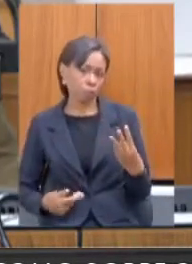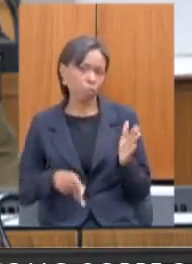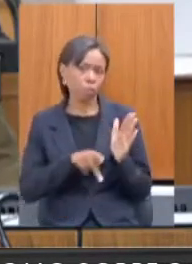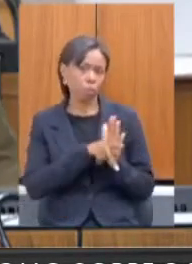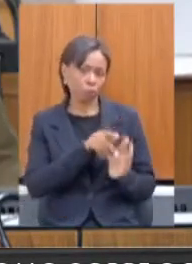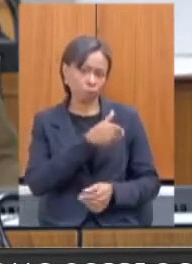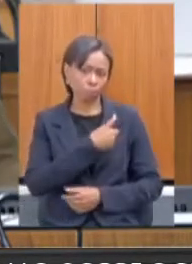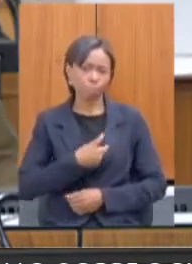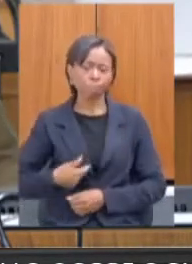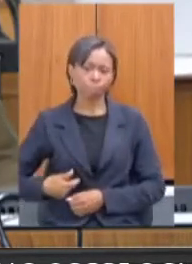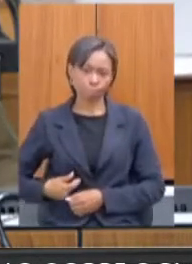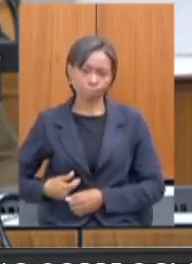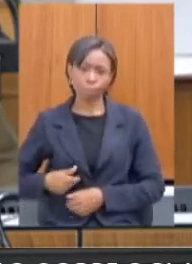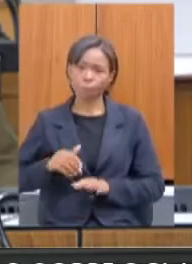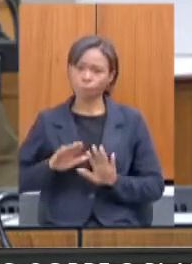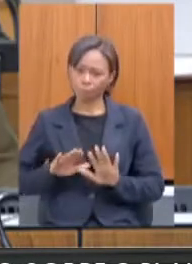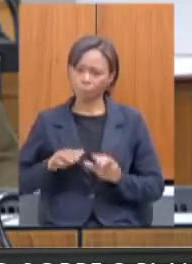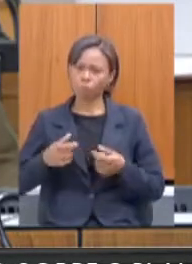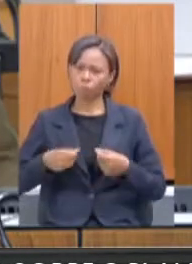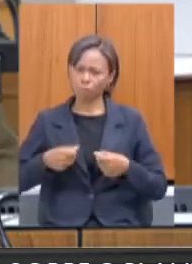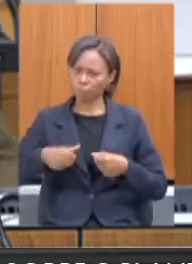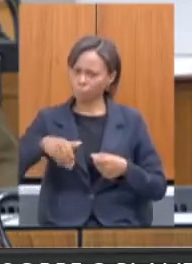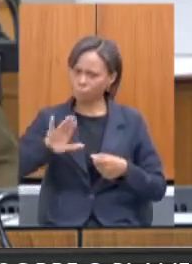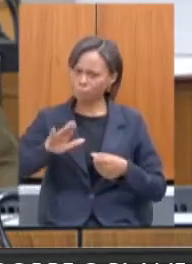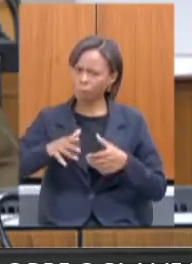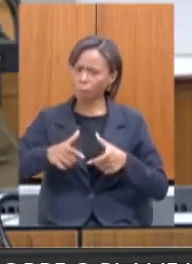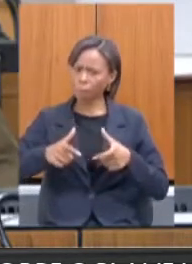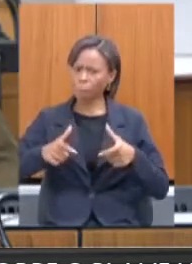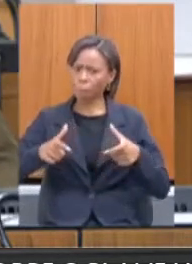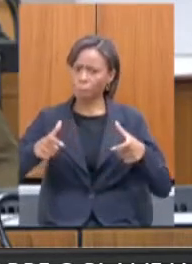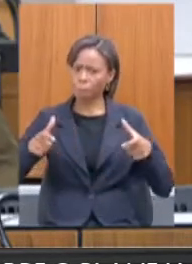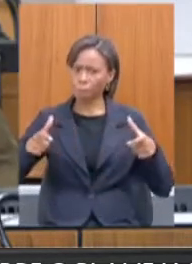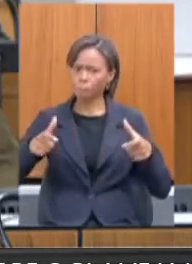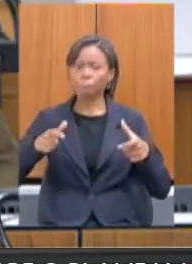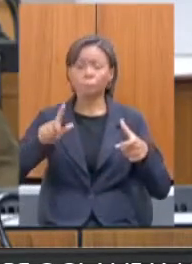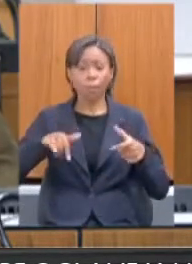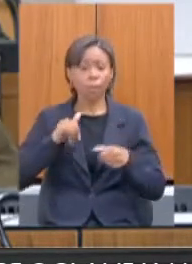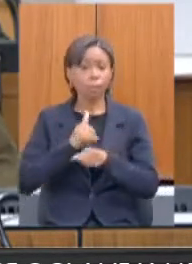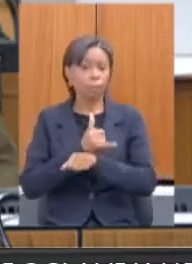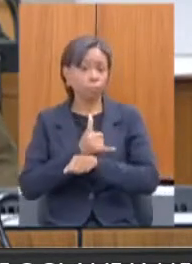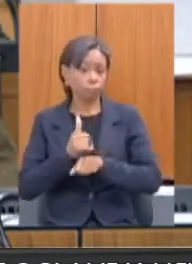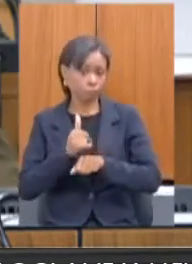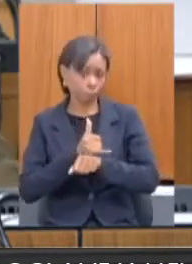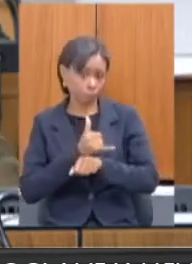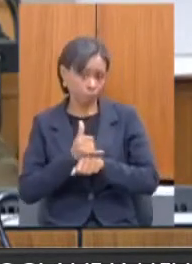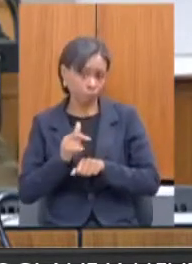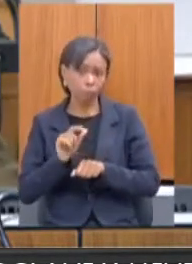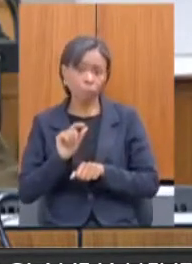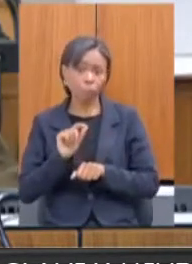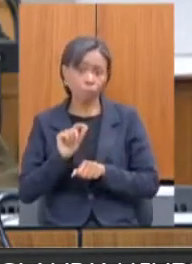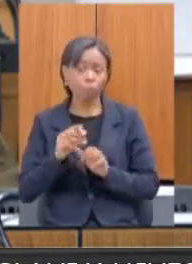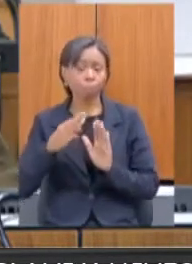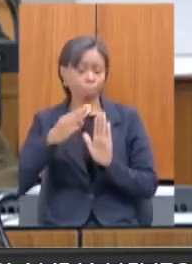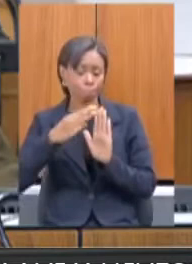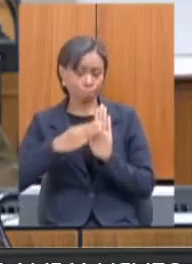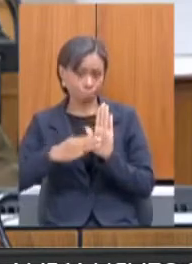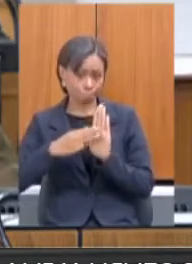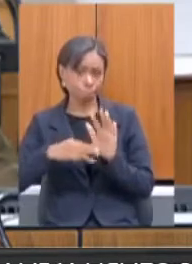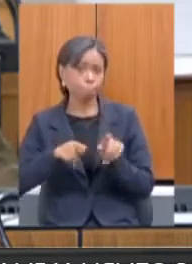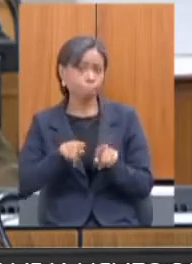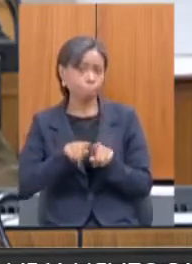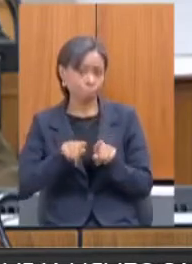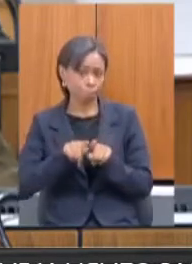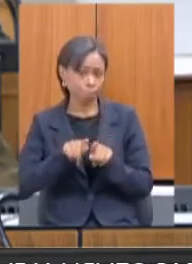Nós precisamos ainda expandir muito para essa ferramenta, que é uma ferramenta, além de ser uma ferramenta, é uma metodologia que